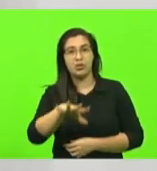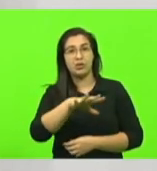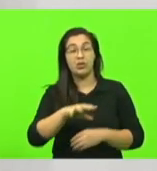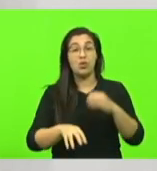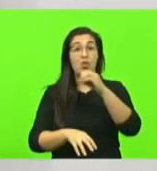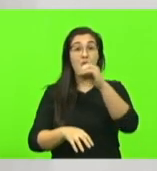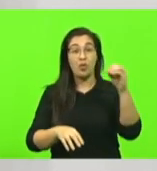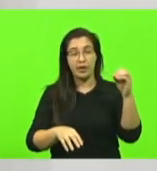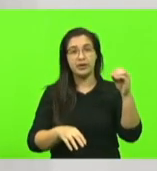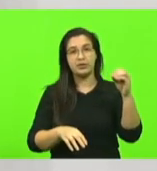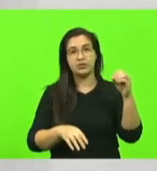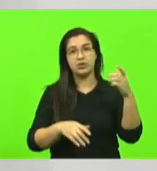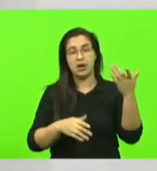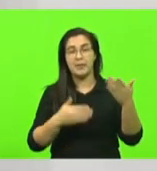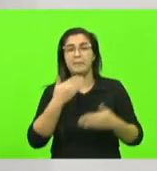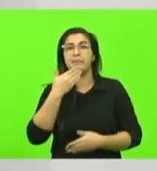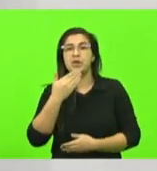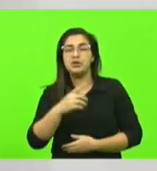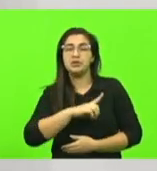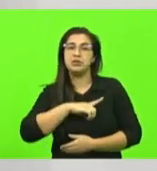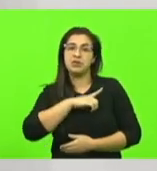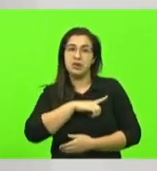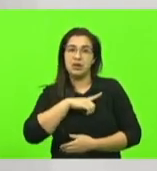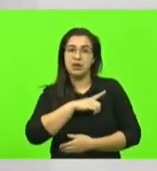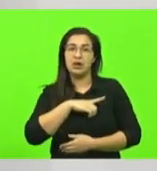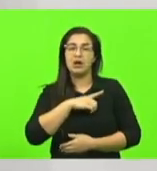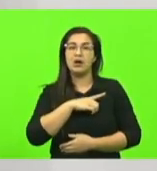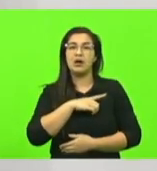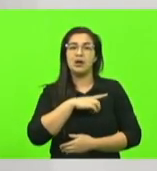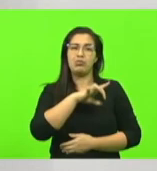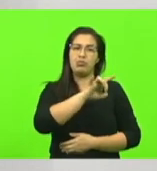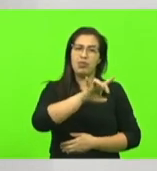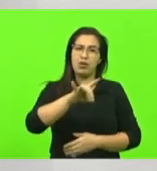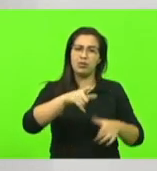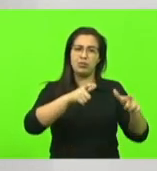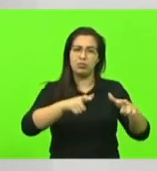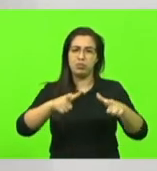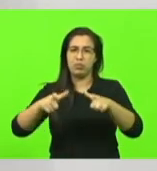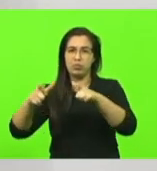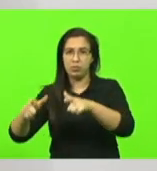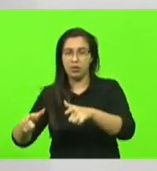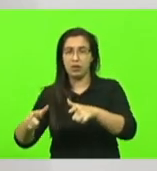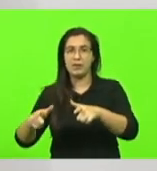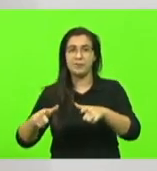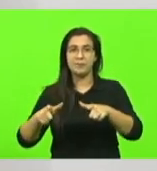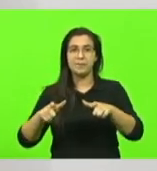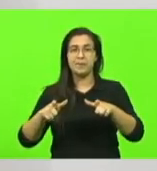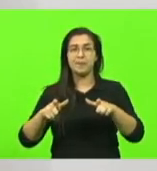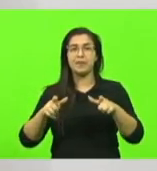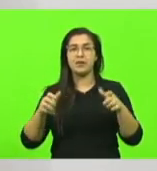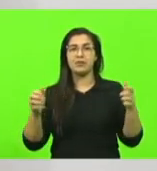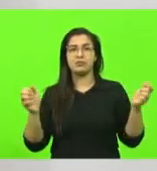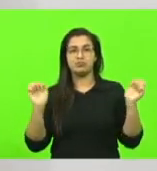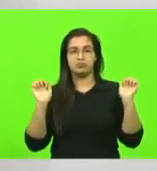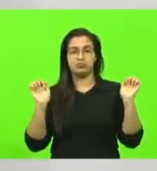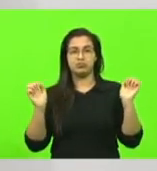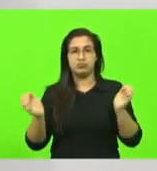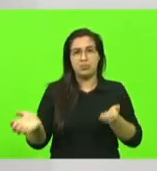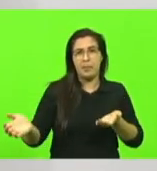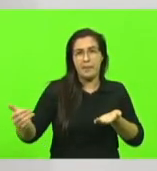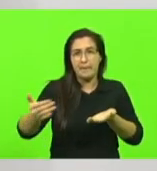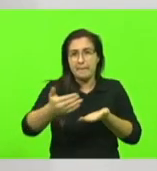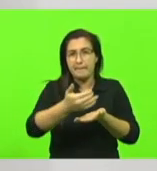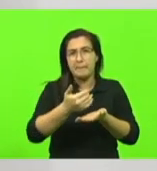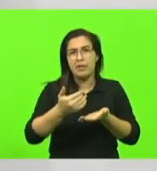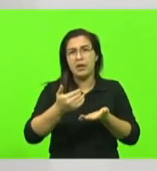pedi para que os delegados das comarcas do extremo Oeste reunissem deputado Berlano os